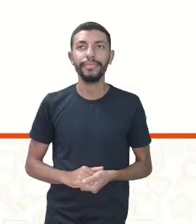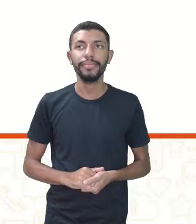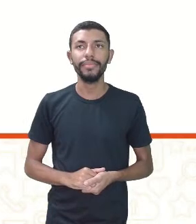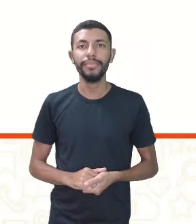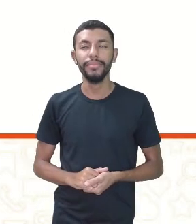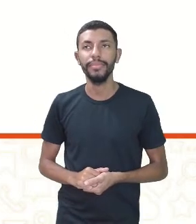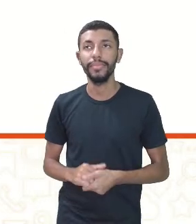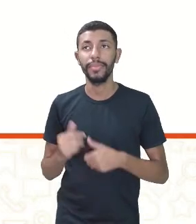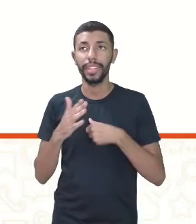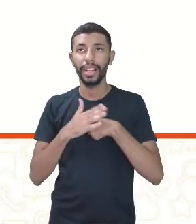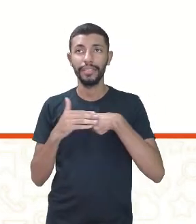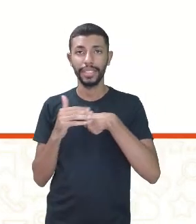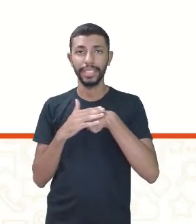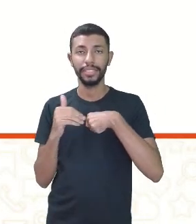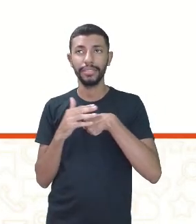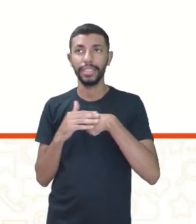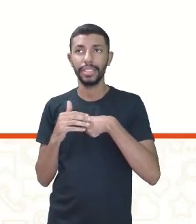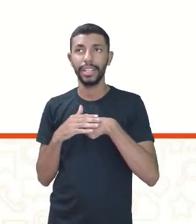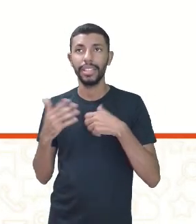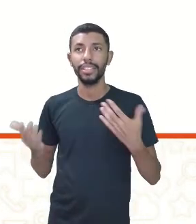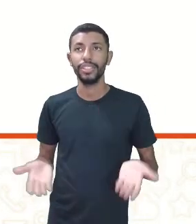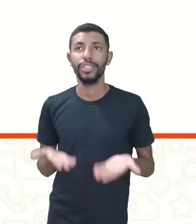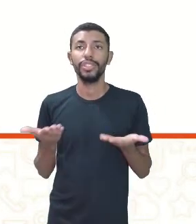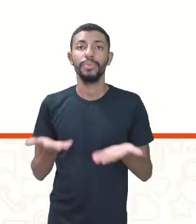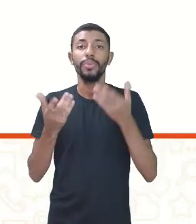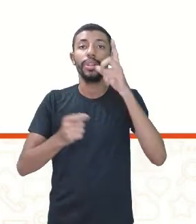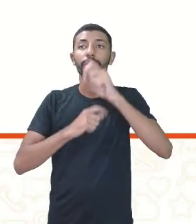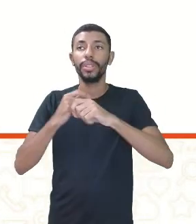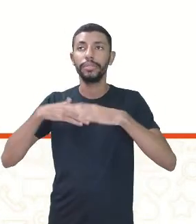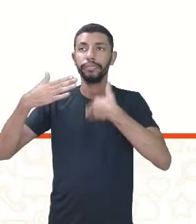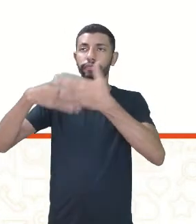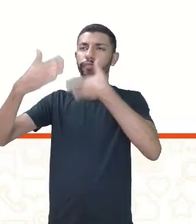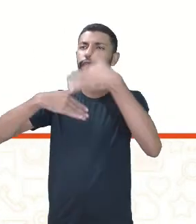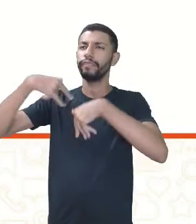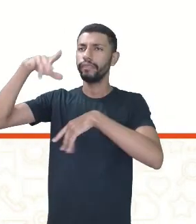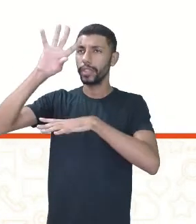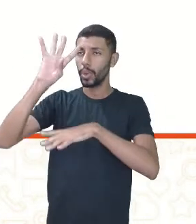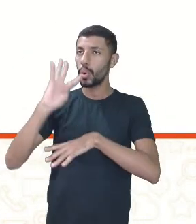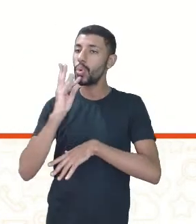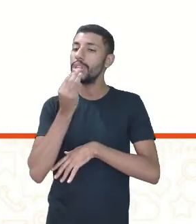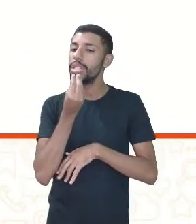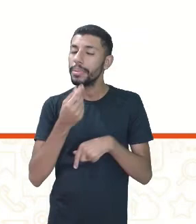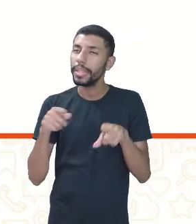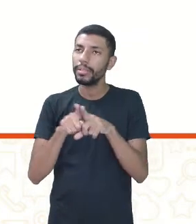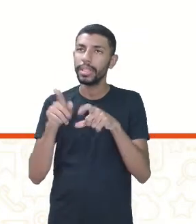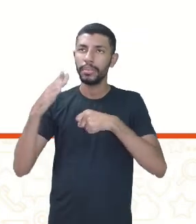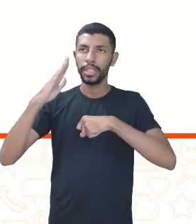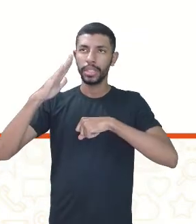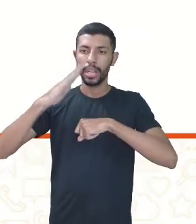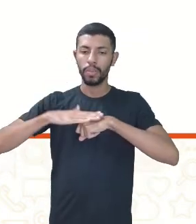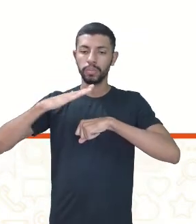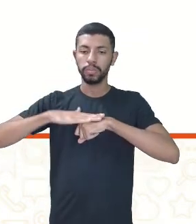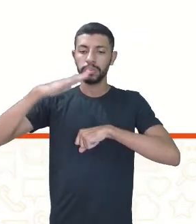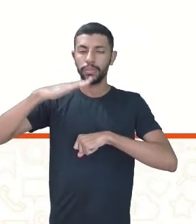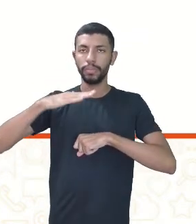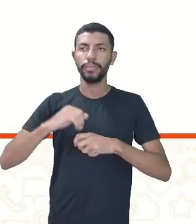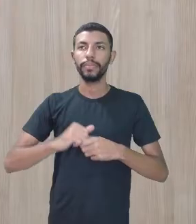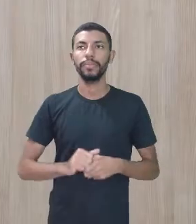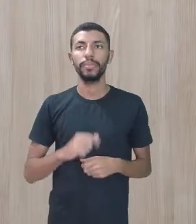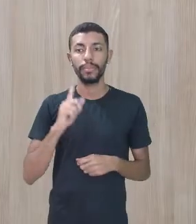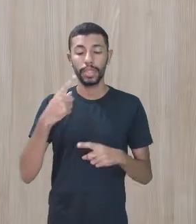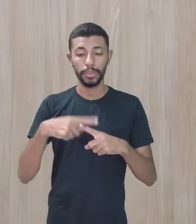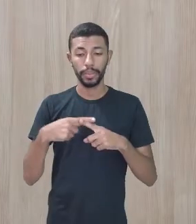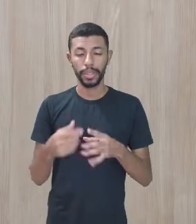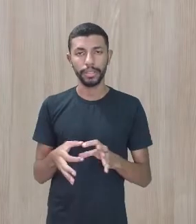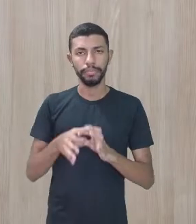A afetividade estimula o desenvolvimento do saber e da autonomia. Porque ele te deixa